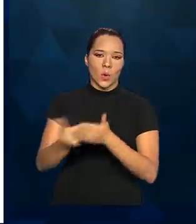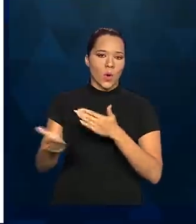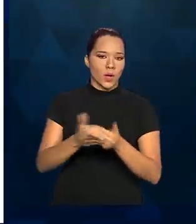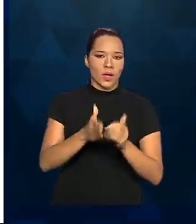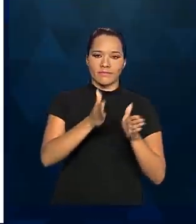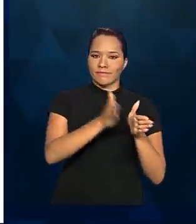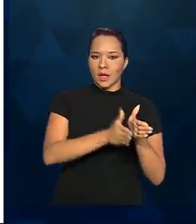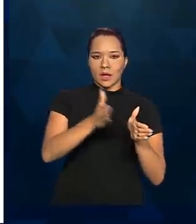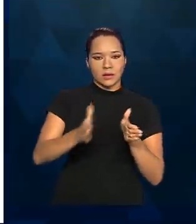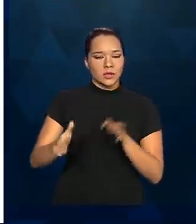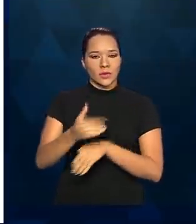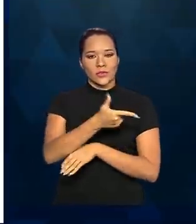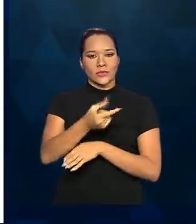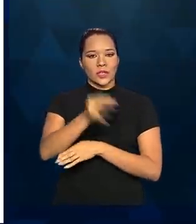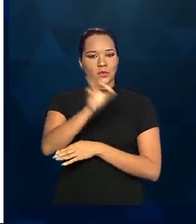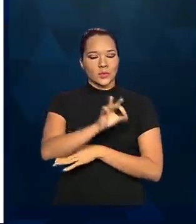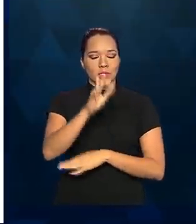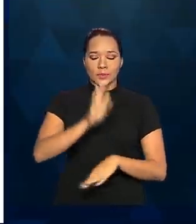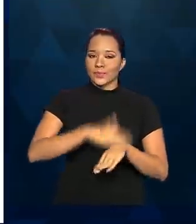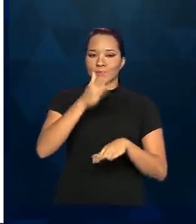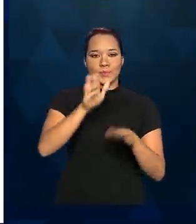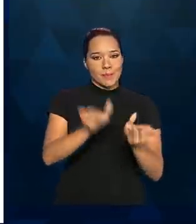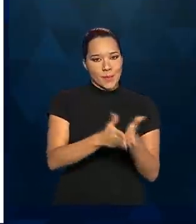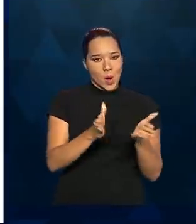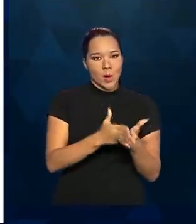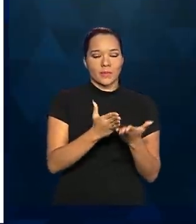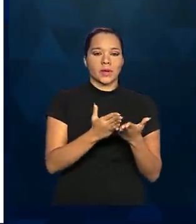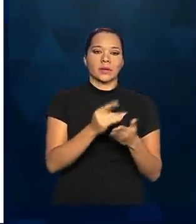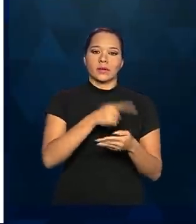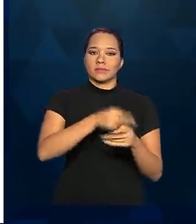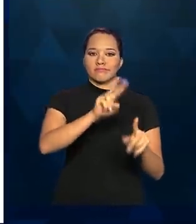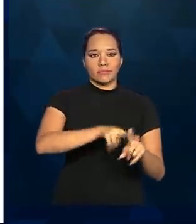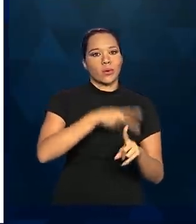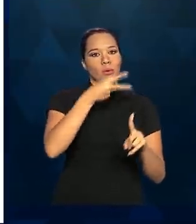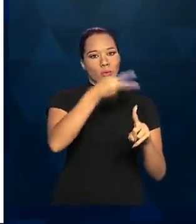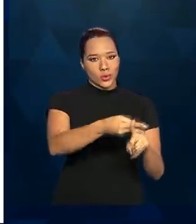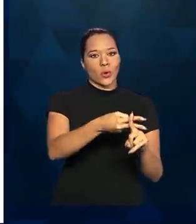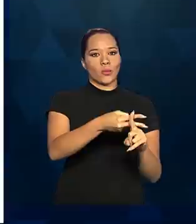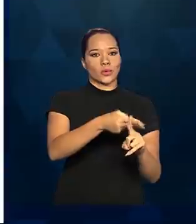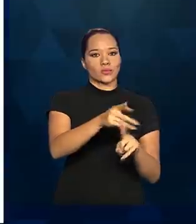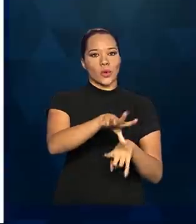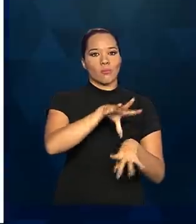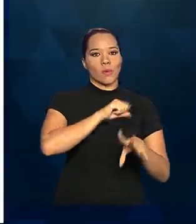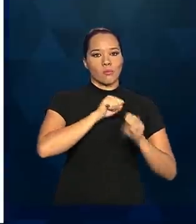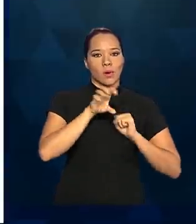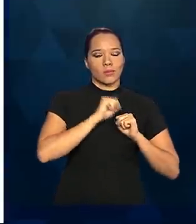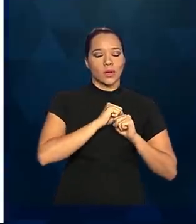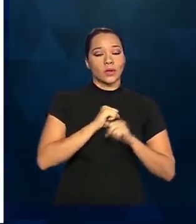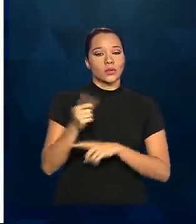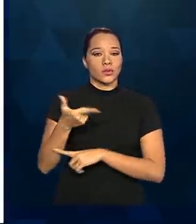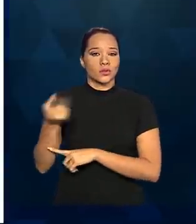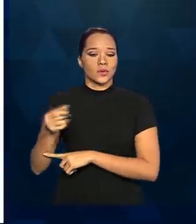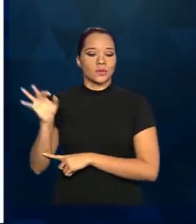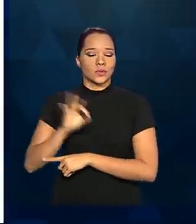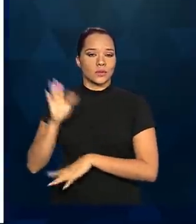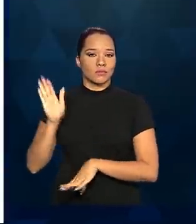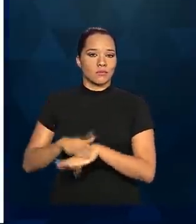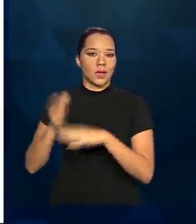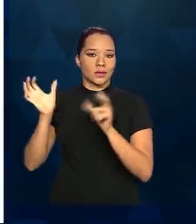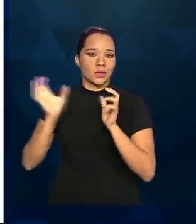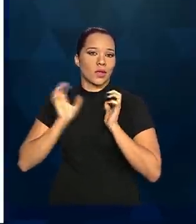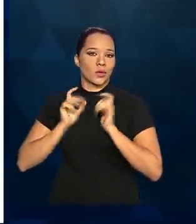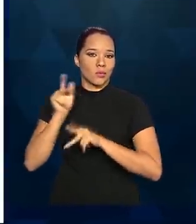fases, os 20% mais pobres da população têm o dobro da infecção do que os 20% mais ricos da